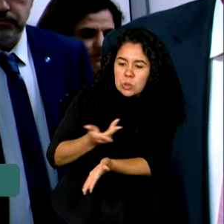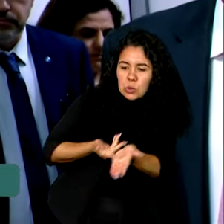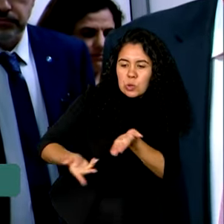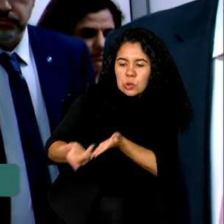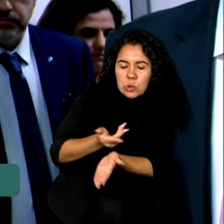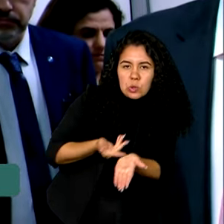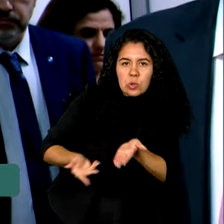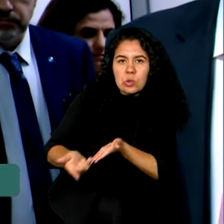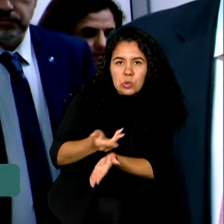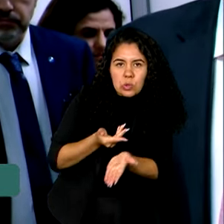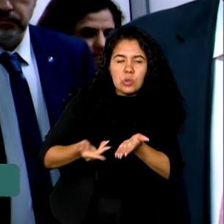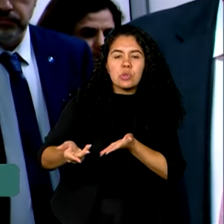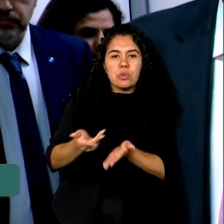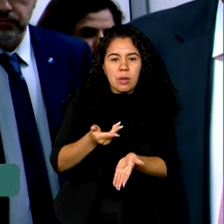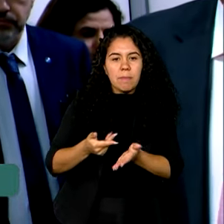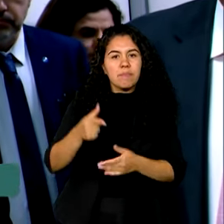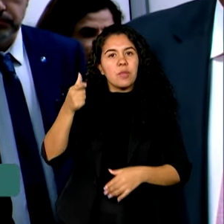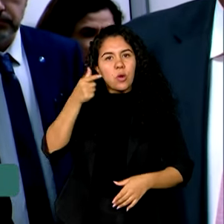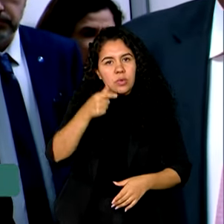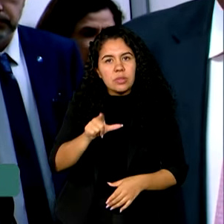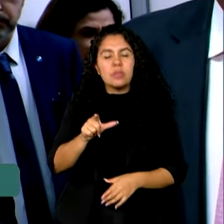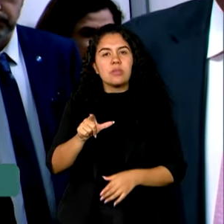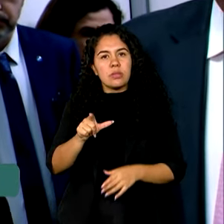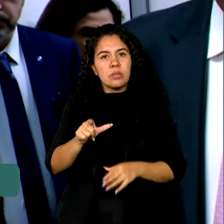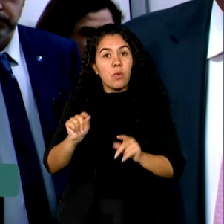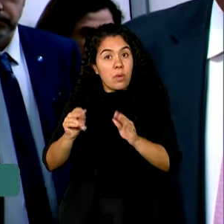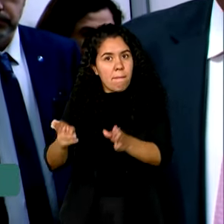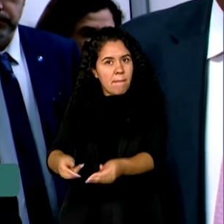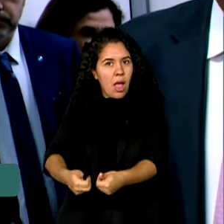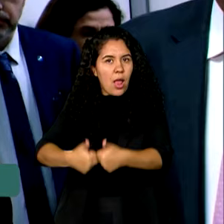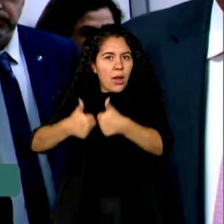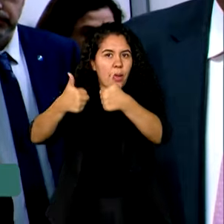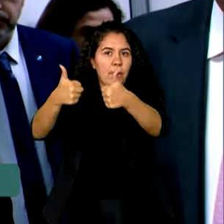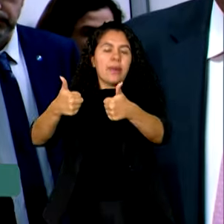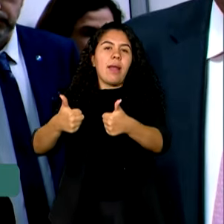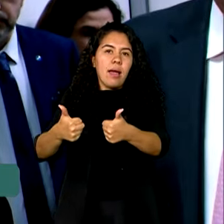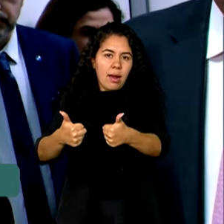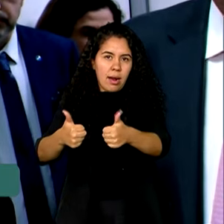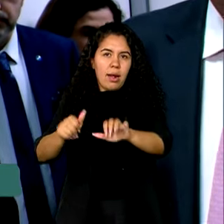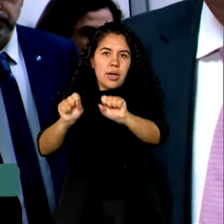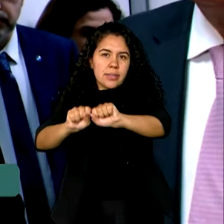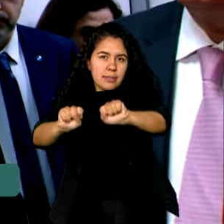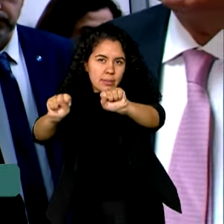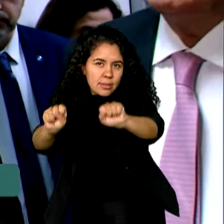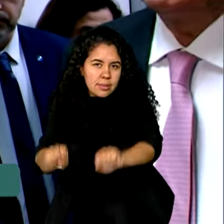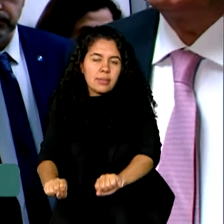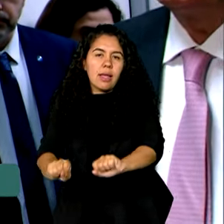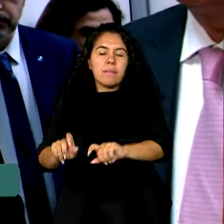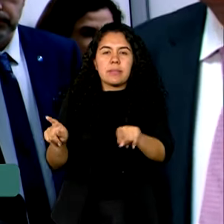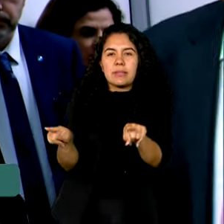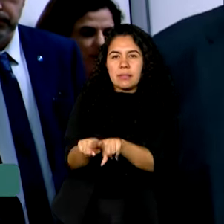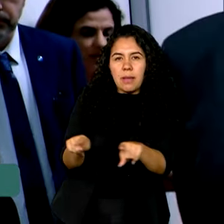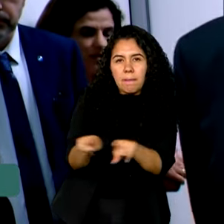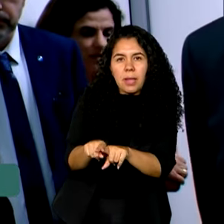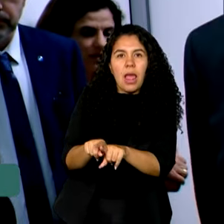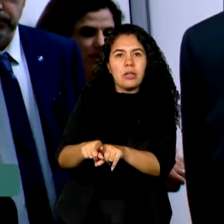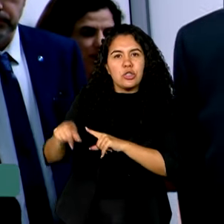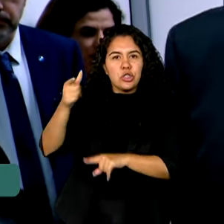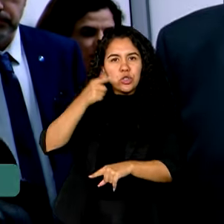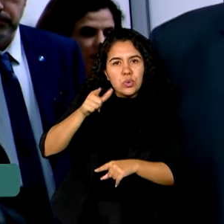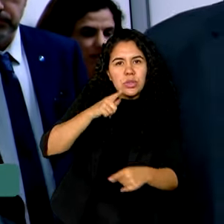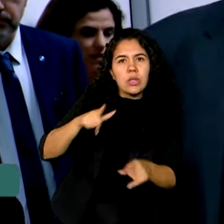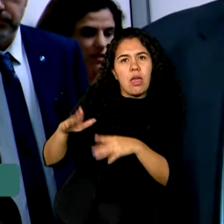como ele mesmo falou, auxiliar o IBAMA na modernização de sistemas, na modernização de fluxos, de